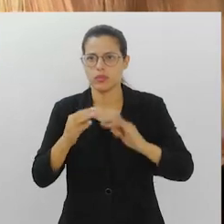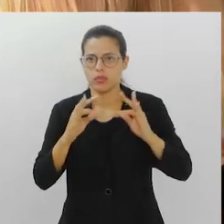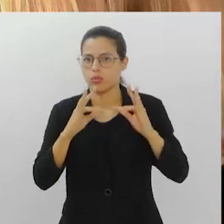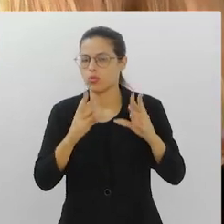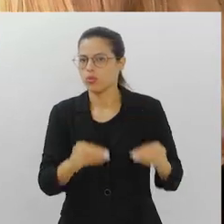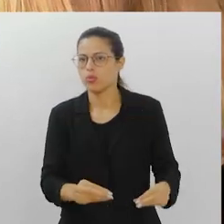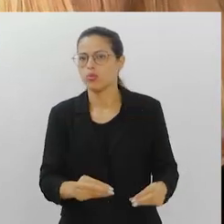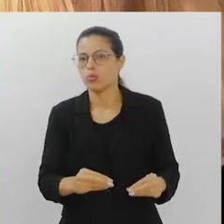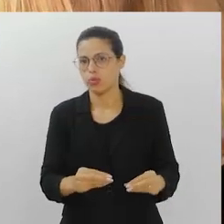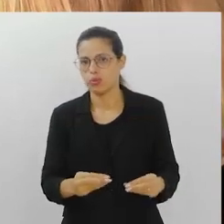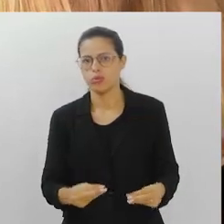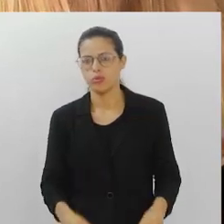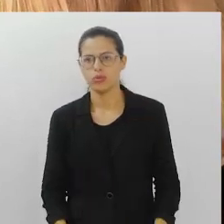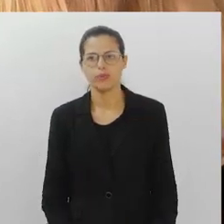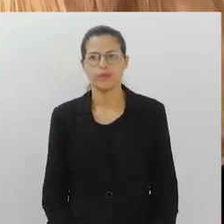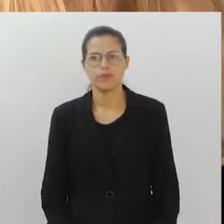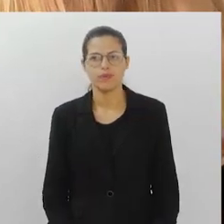todos,